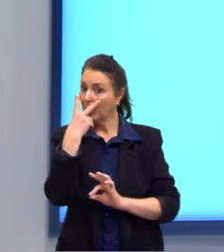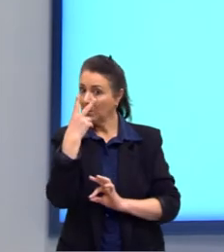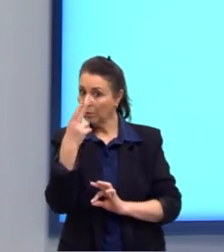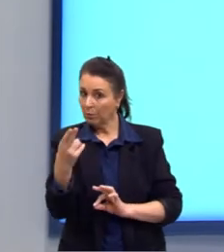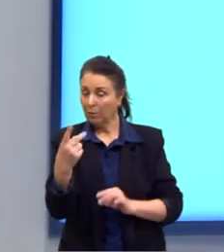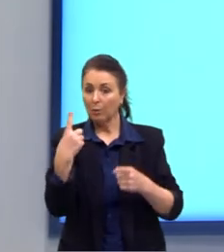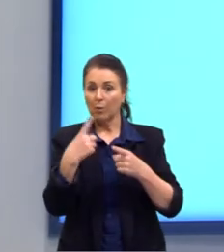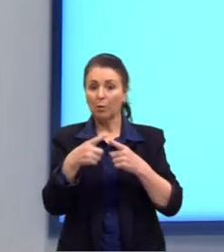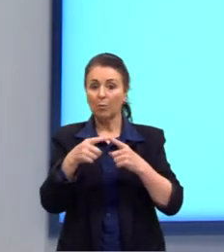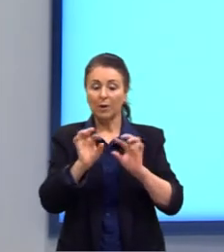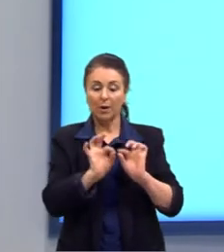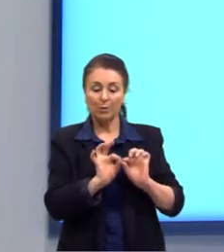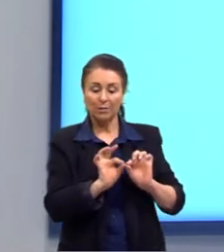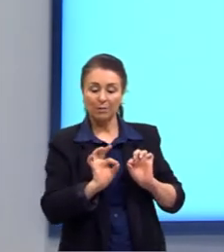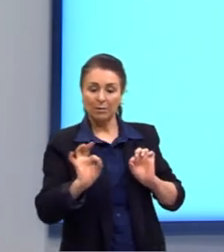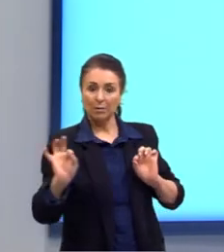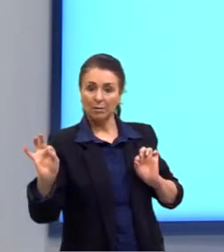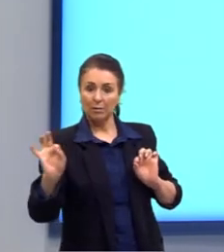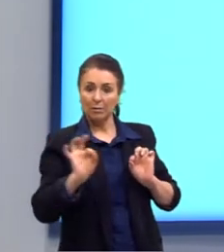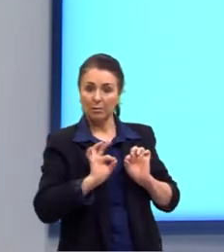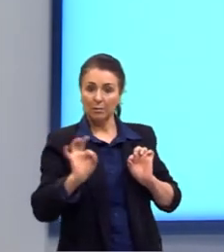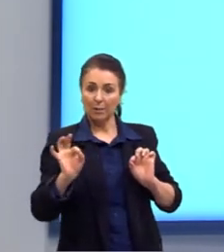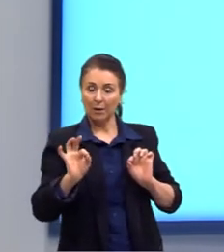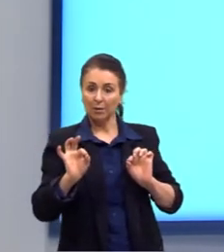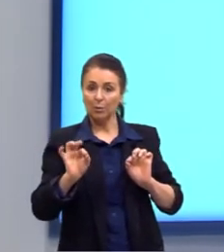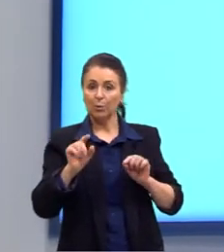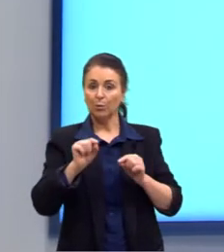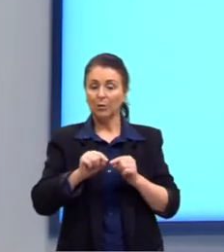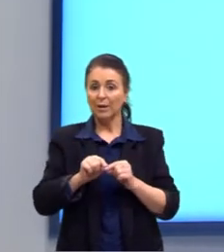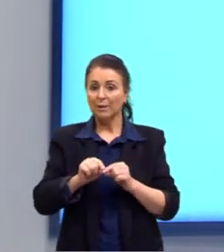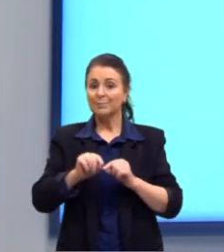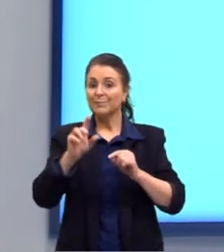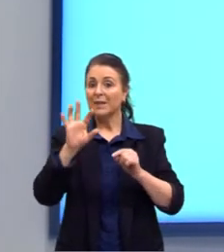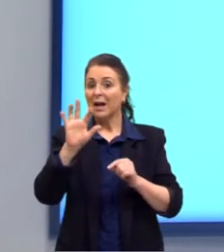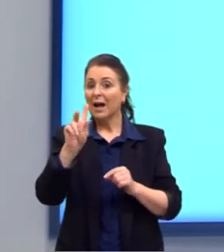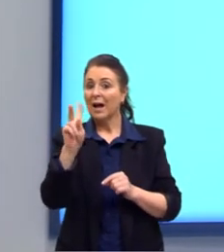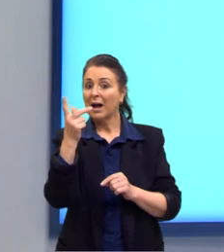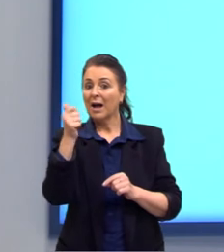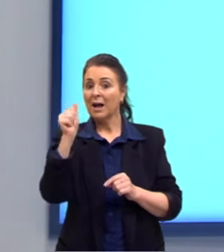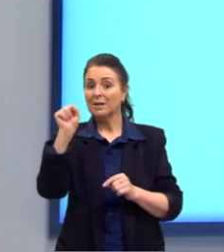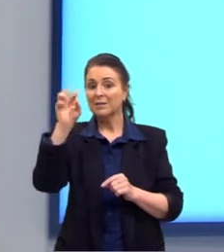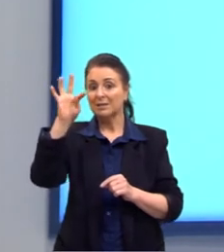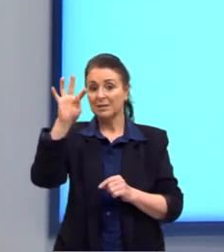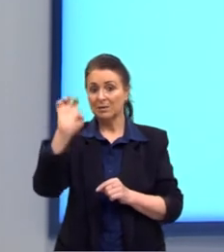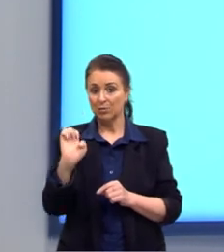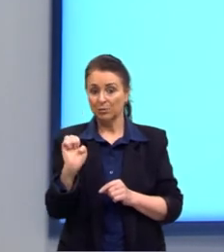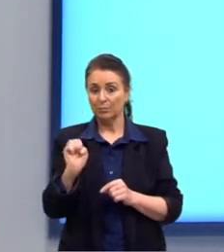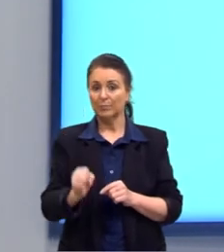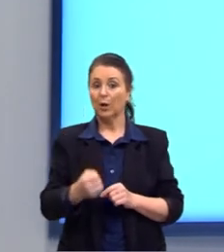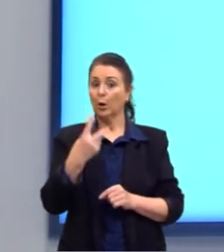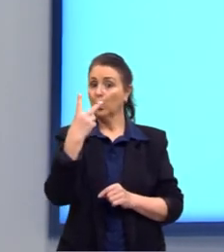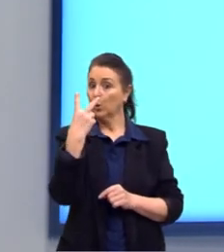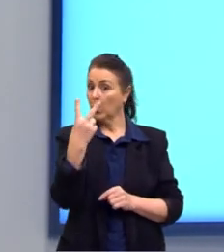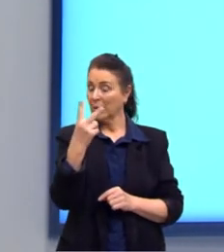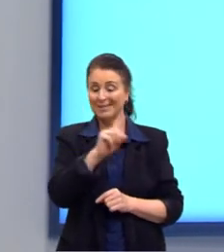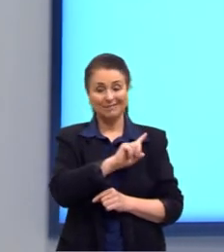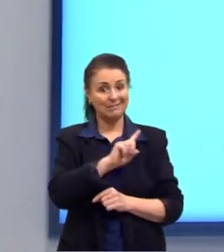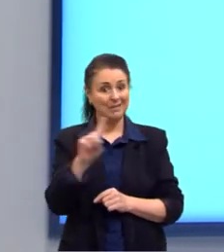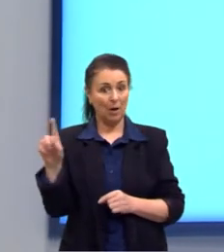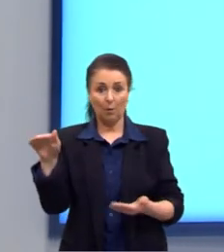o segmento ali da nossa haste, tá? Dão dois lados que não são paralelos,